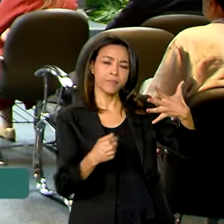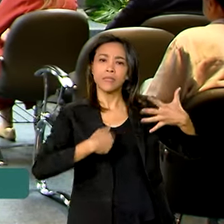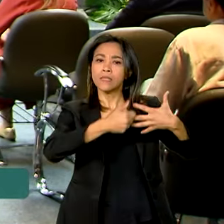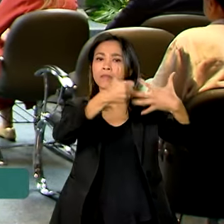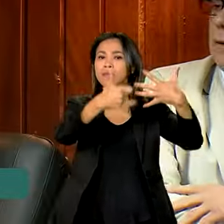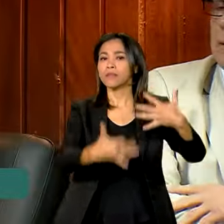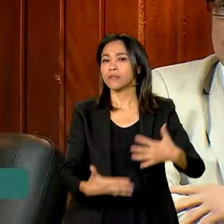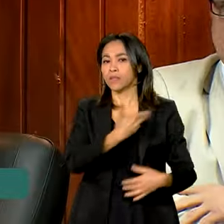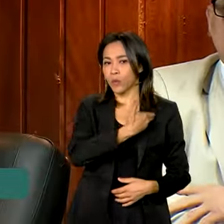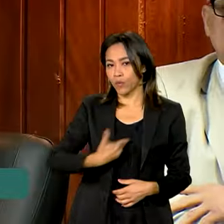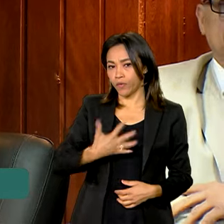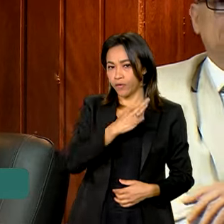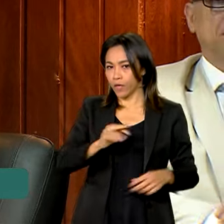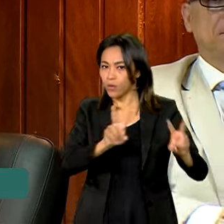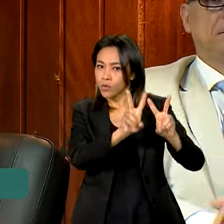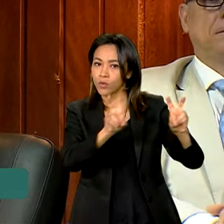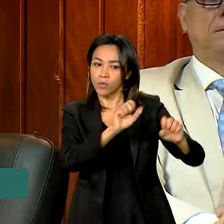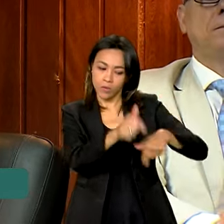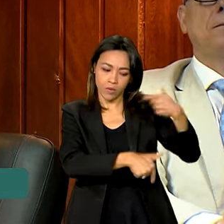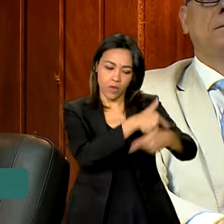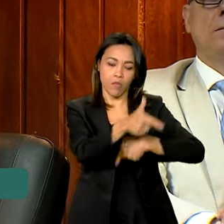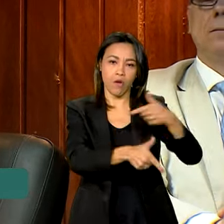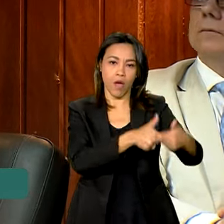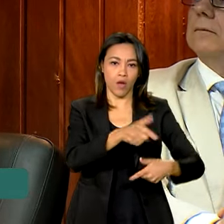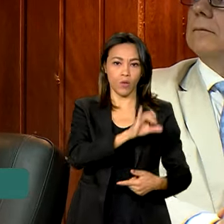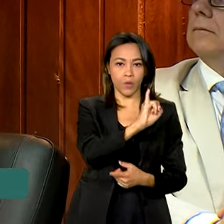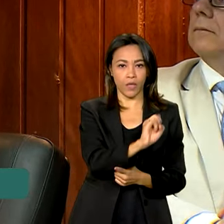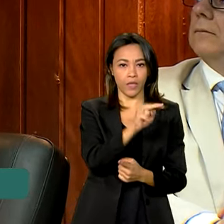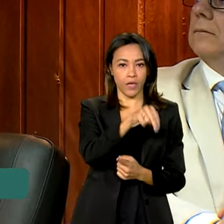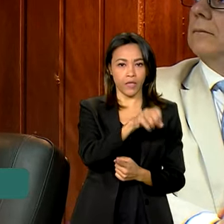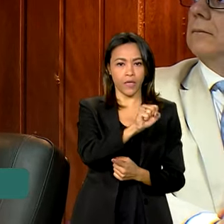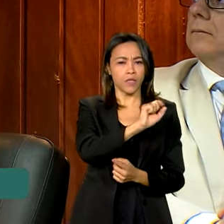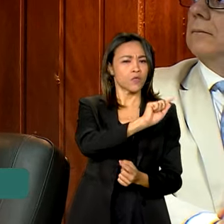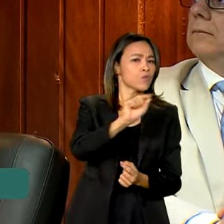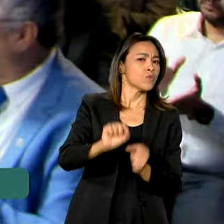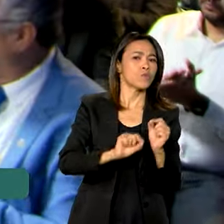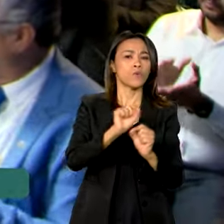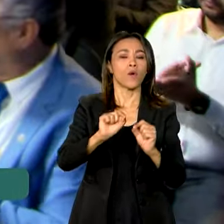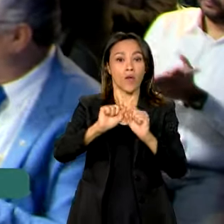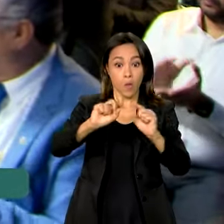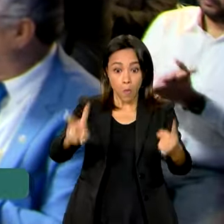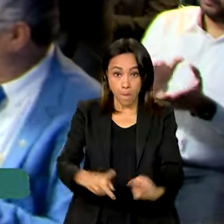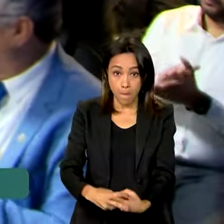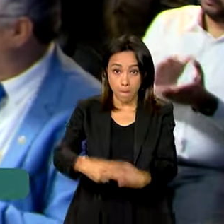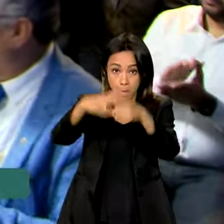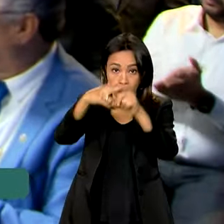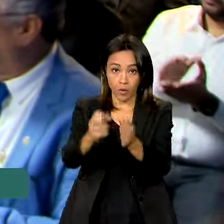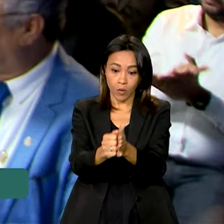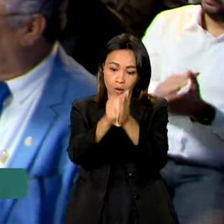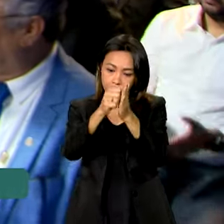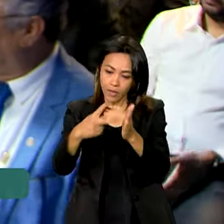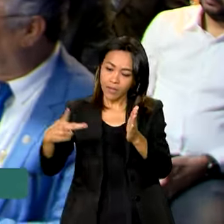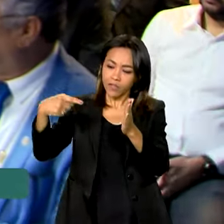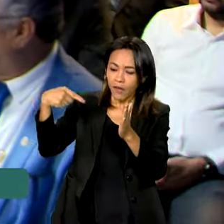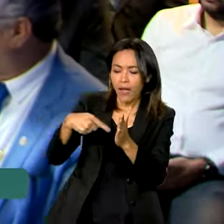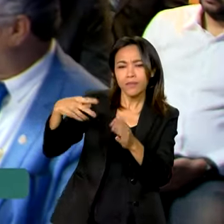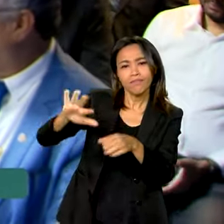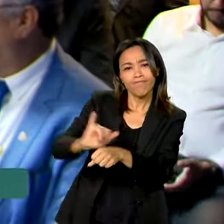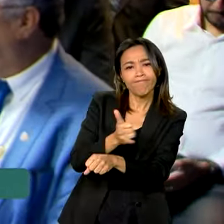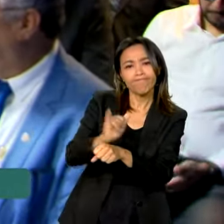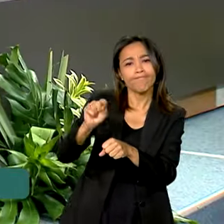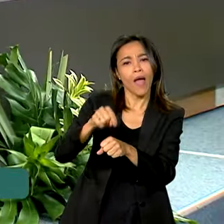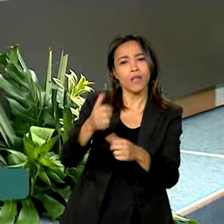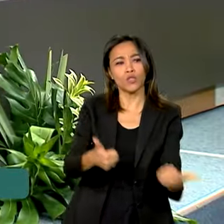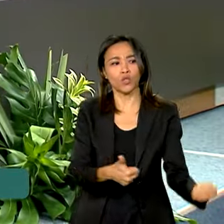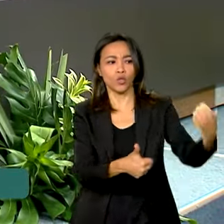governo federal no trabalho do INSS está o aperfeiçoamento do uso do ateste médio. A ferramenta permite a